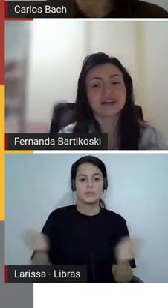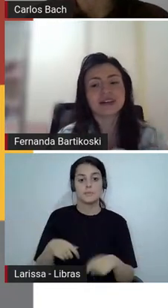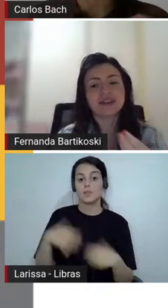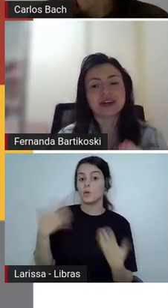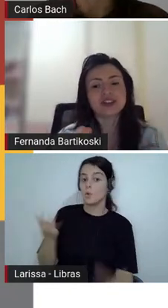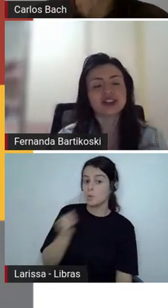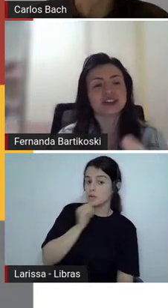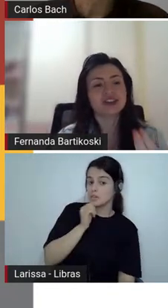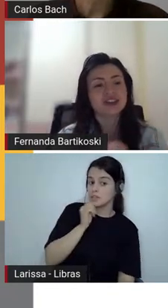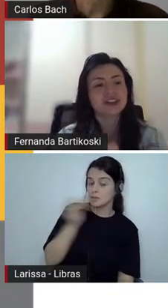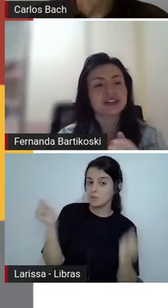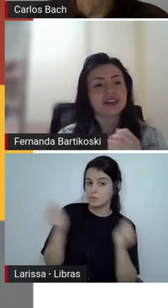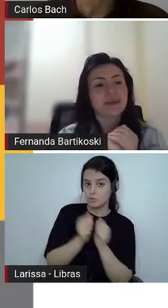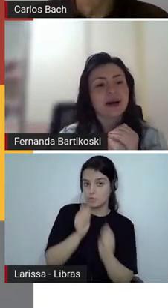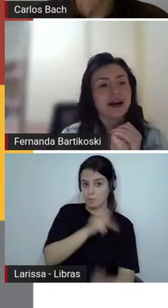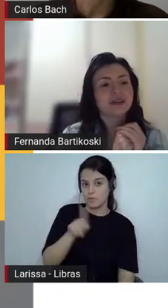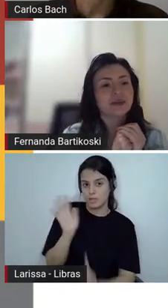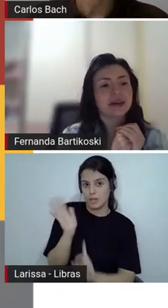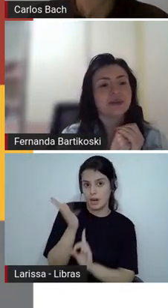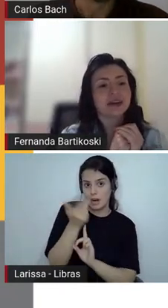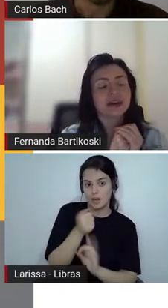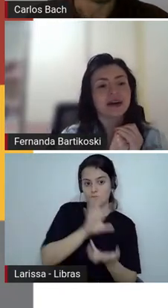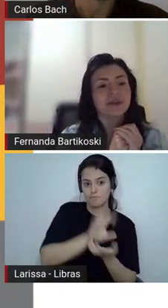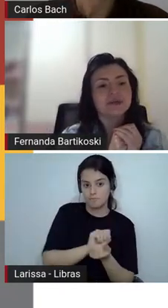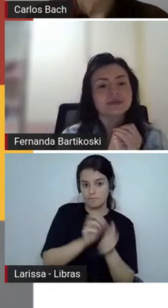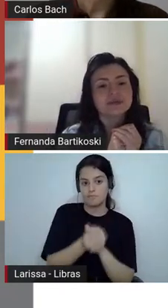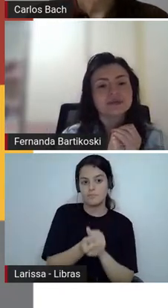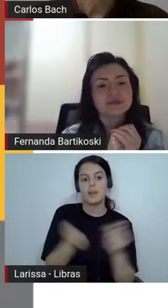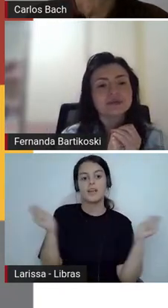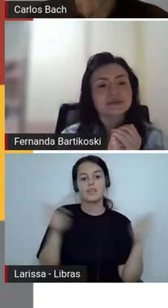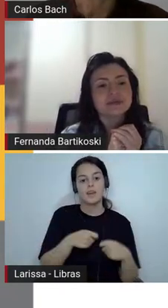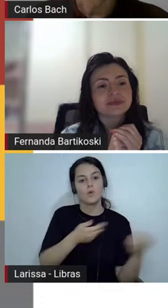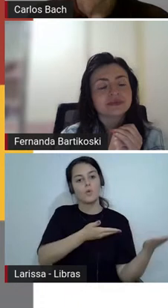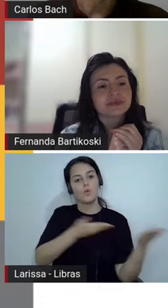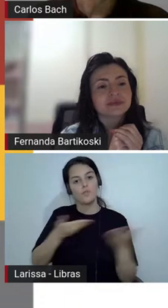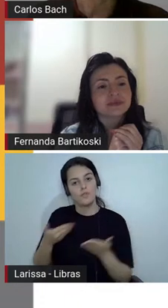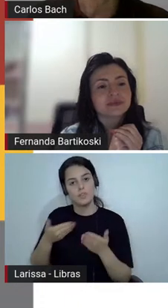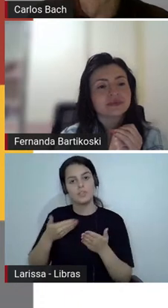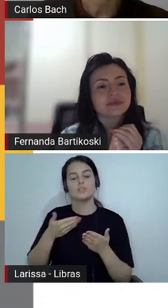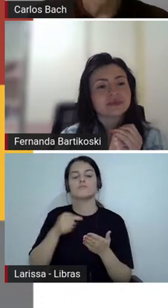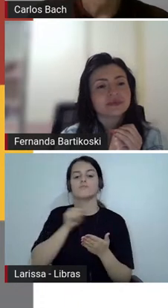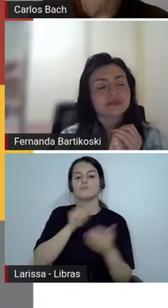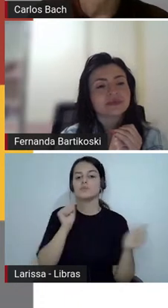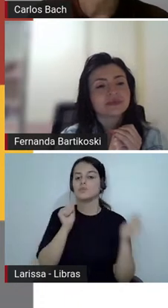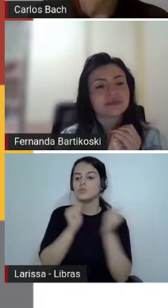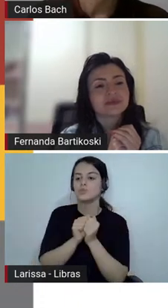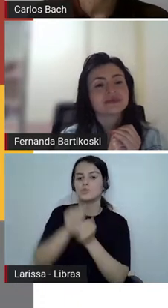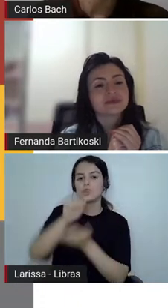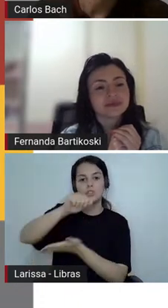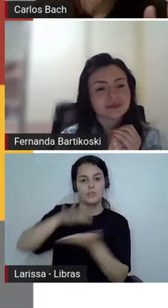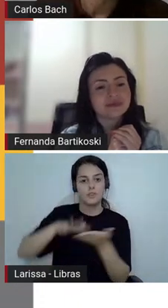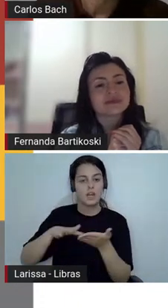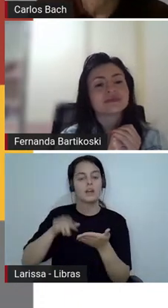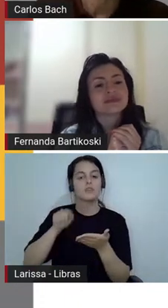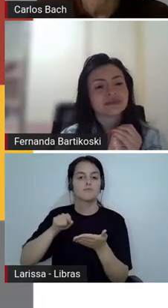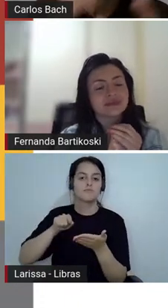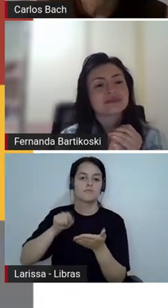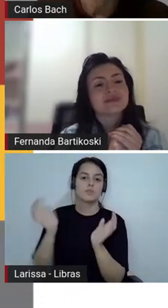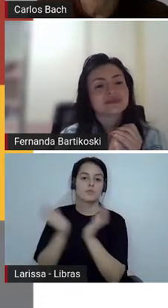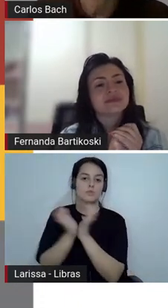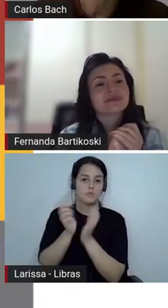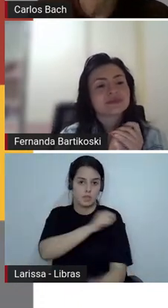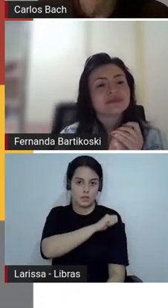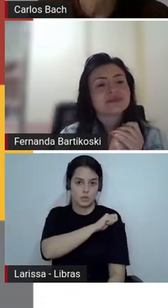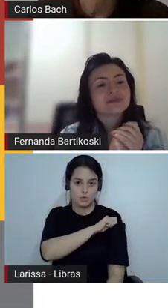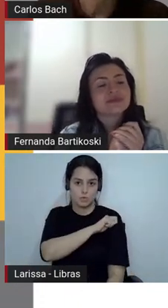isso aí é praticante esse trabalho também bem legal é fazer essa associação essa interdisciplinaridade